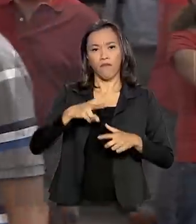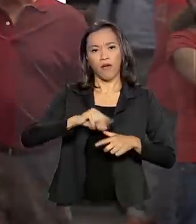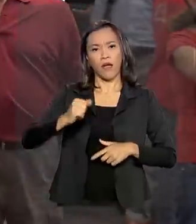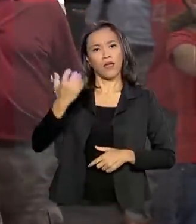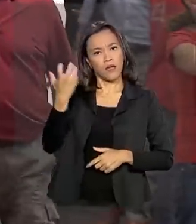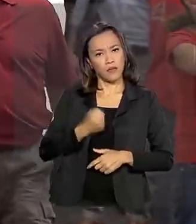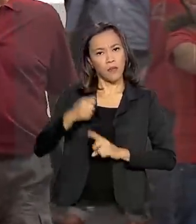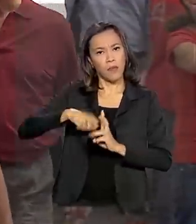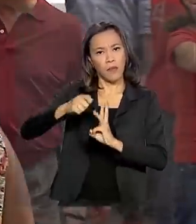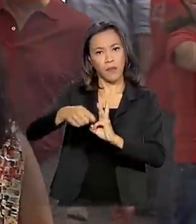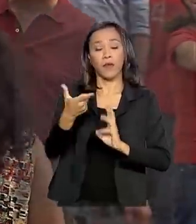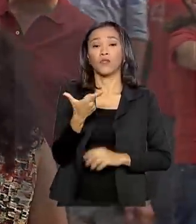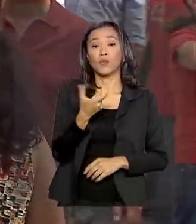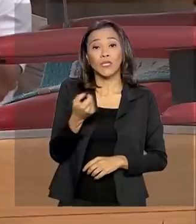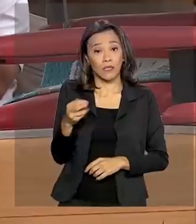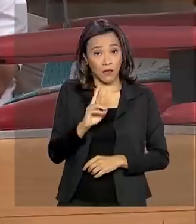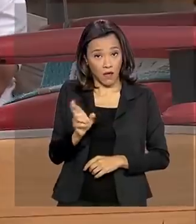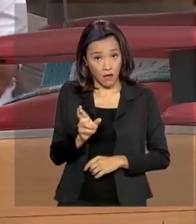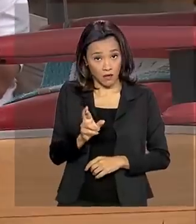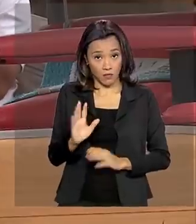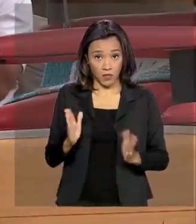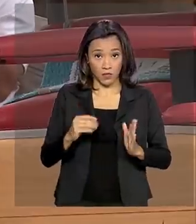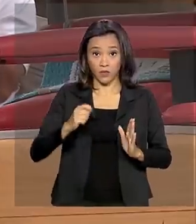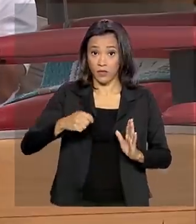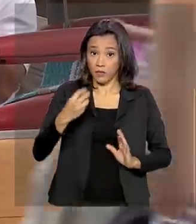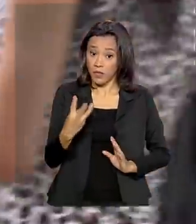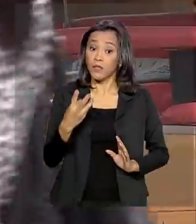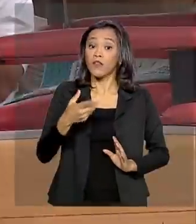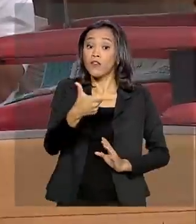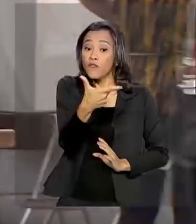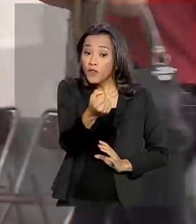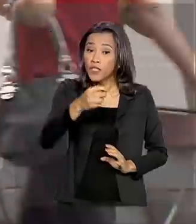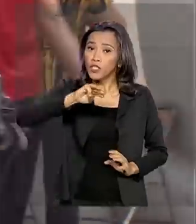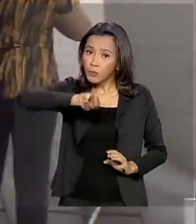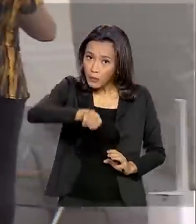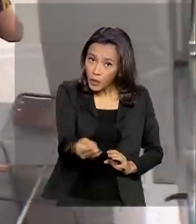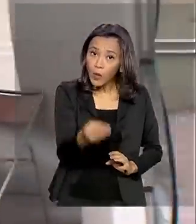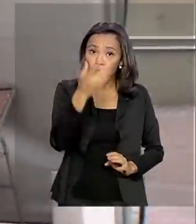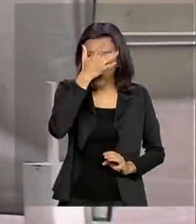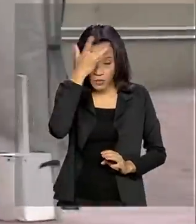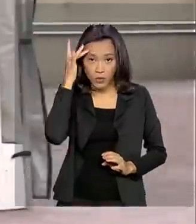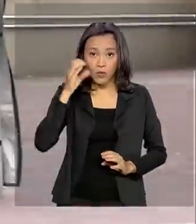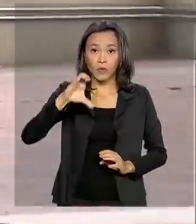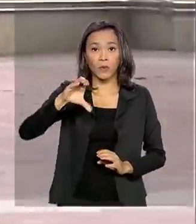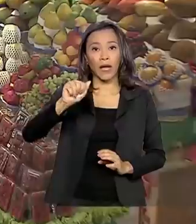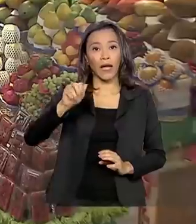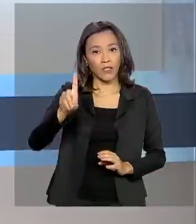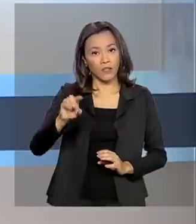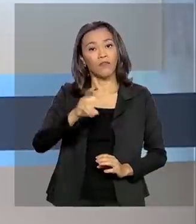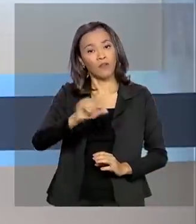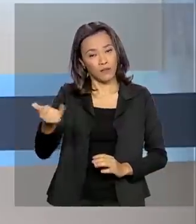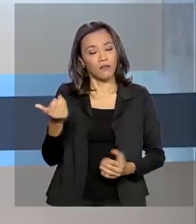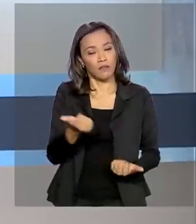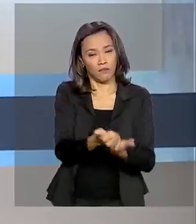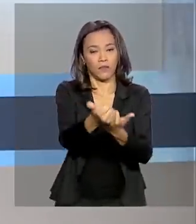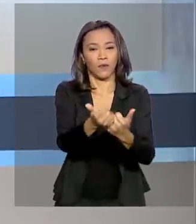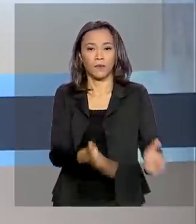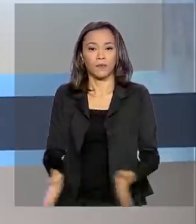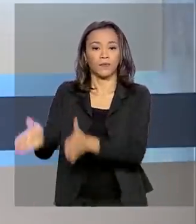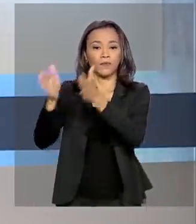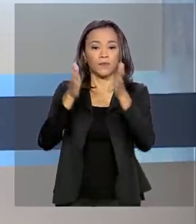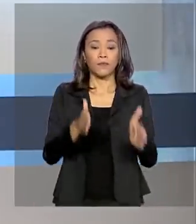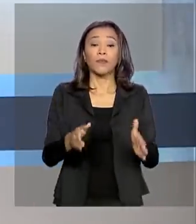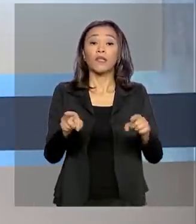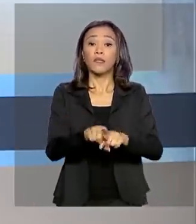pelos próximos três meses. 20 milhões de pessoas que estão no Cadastro Único devem ser atendidas. Socorro